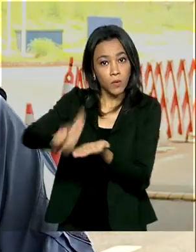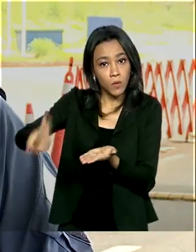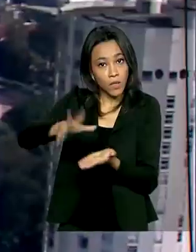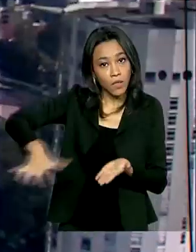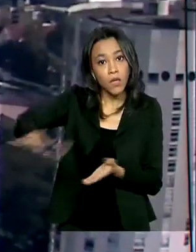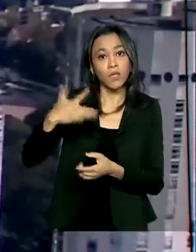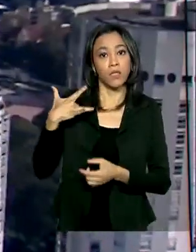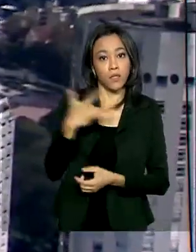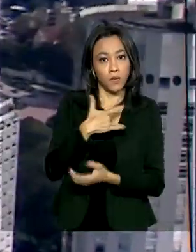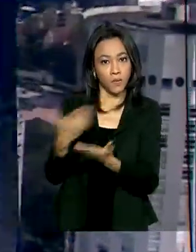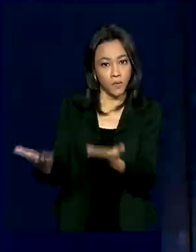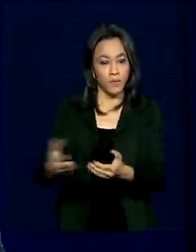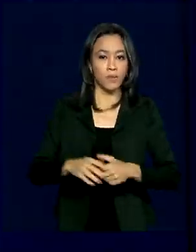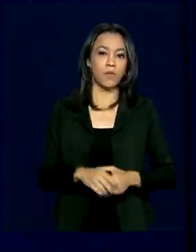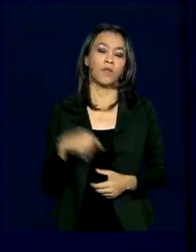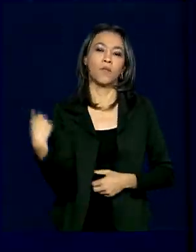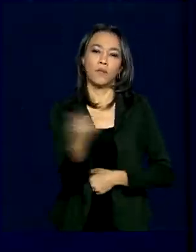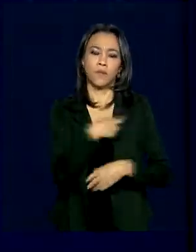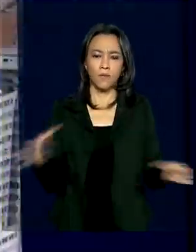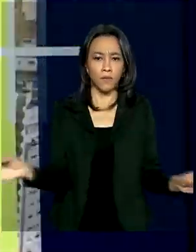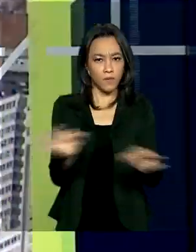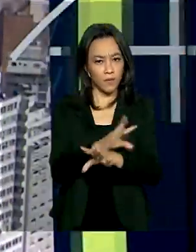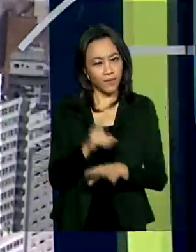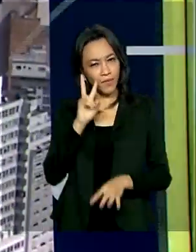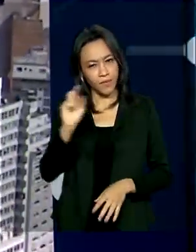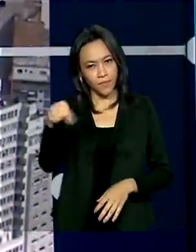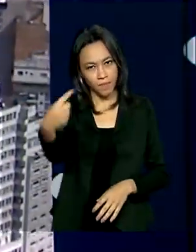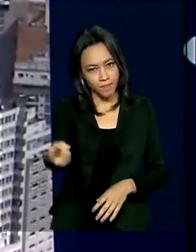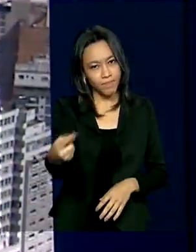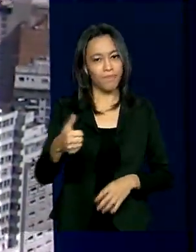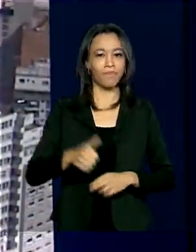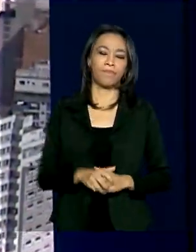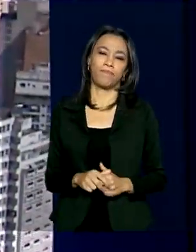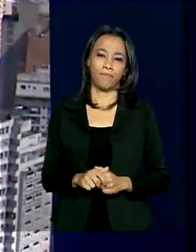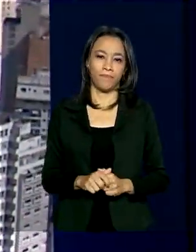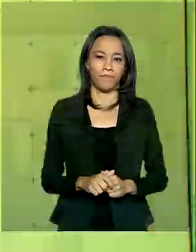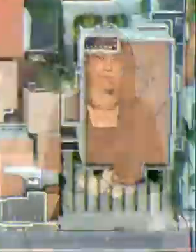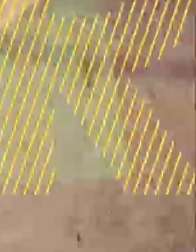pública. A gente fica por aqui. Até a próxima edição.